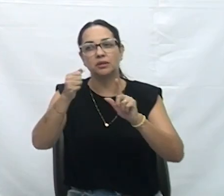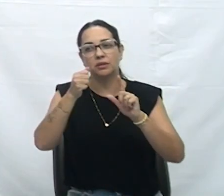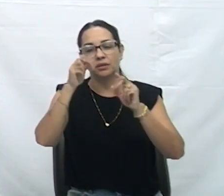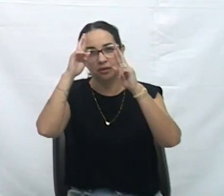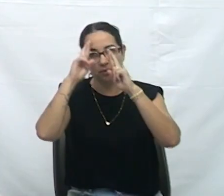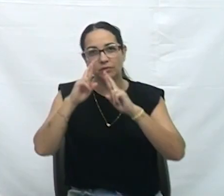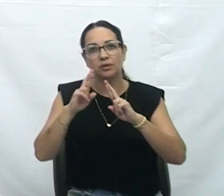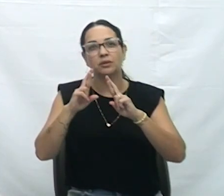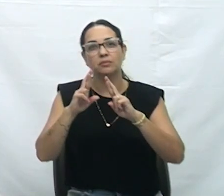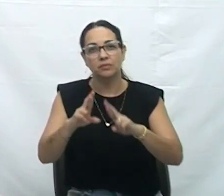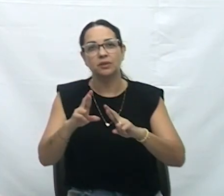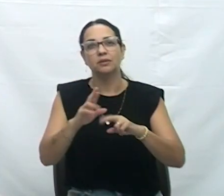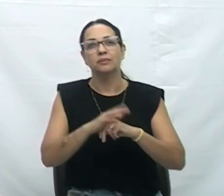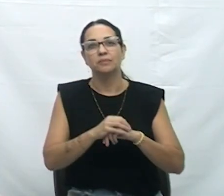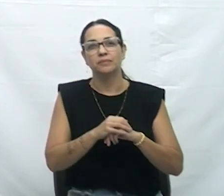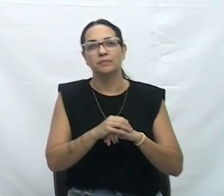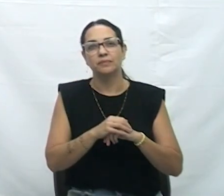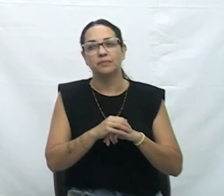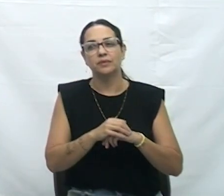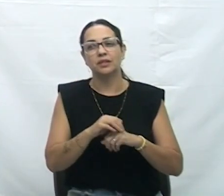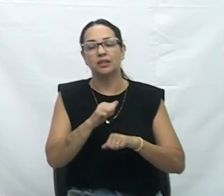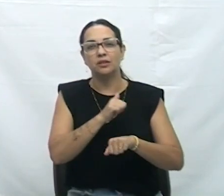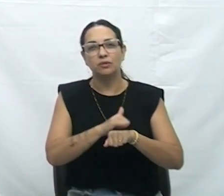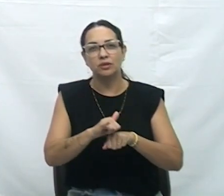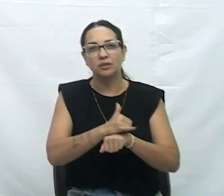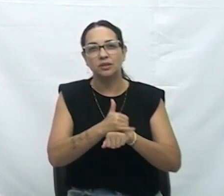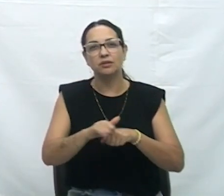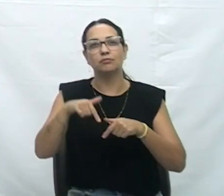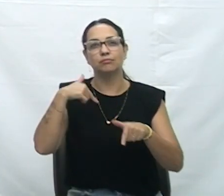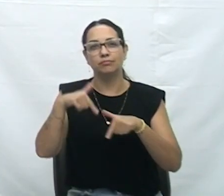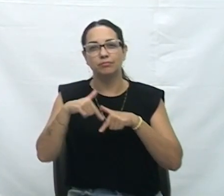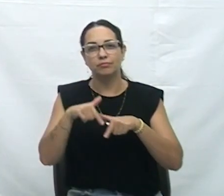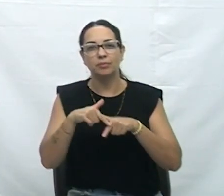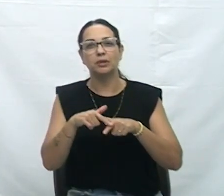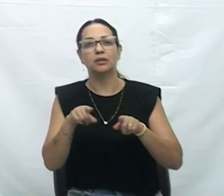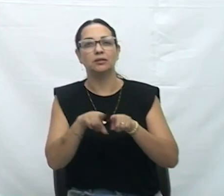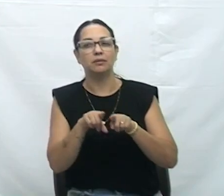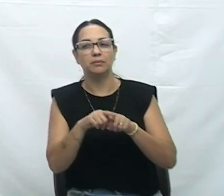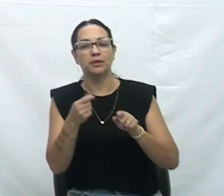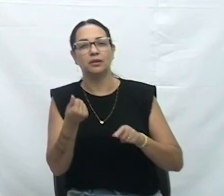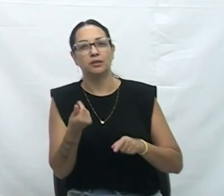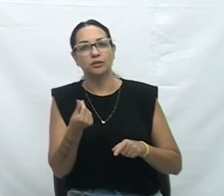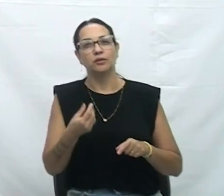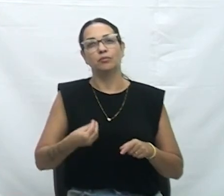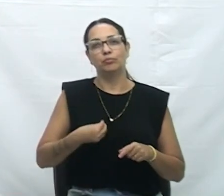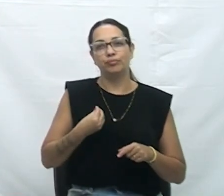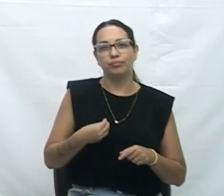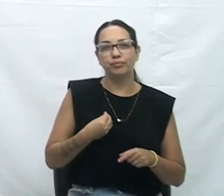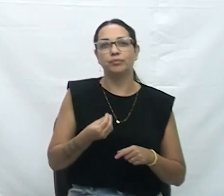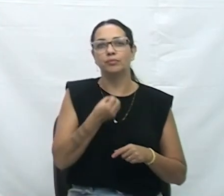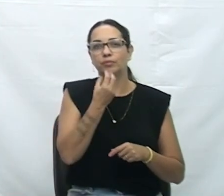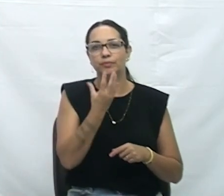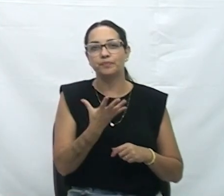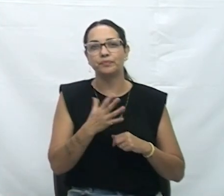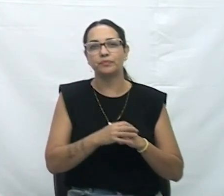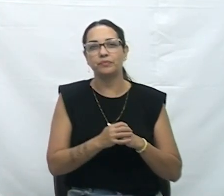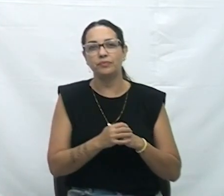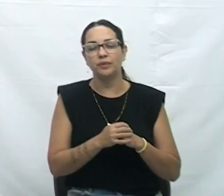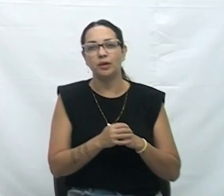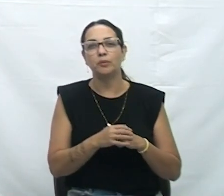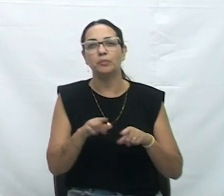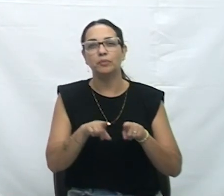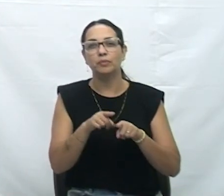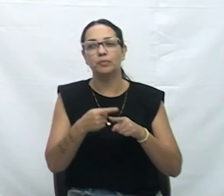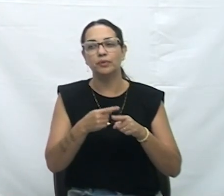alternativas de trabalho, de renda, de condições de vida para essa população que é majoritariamente marginalizada,